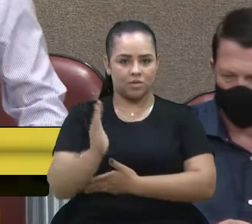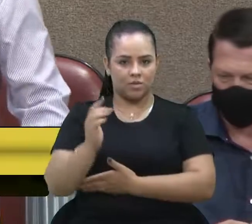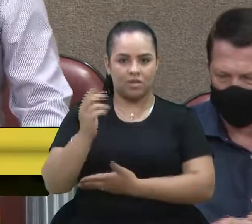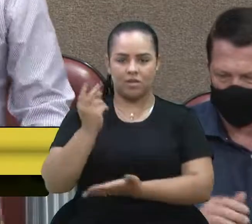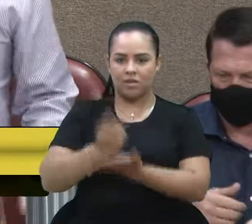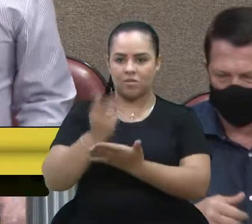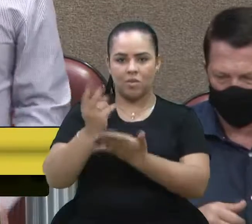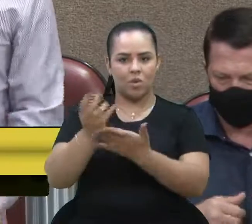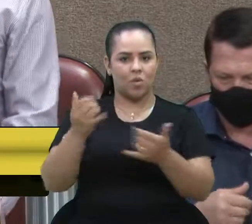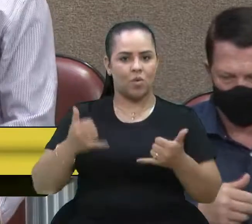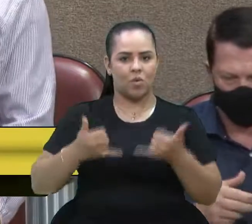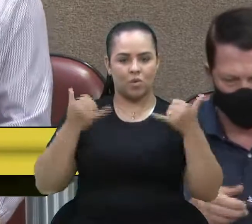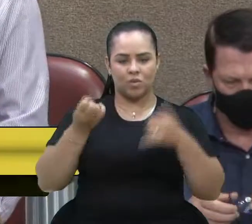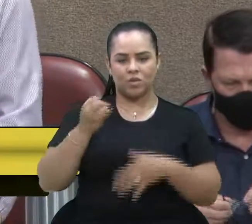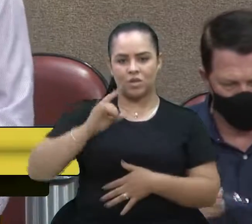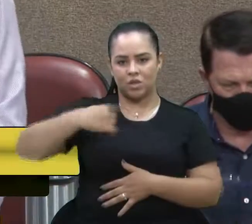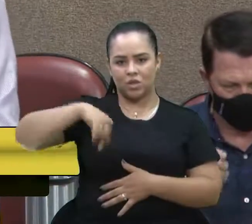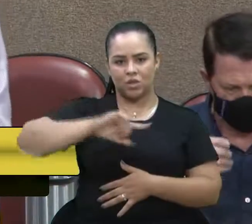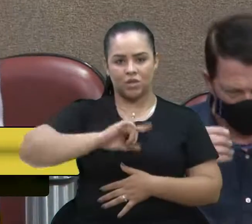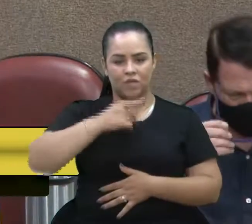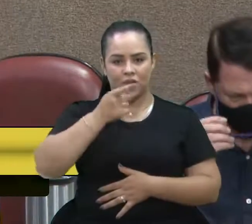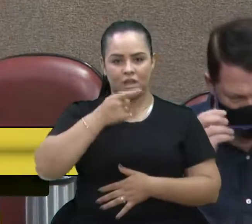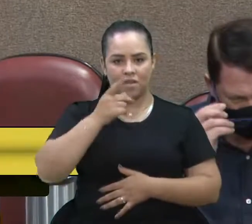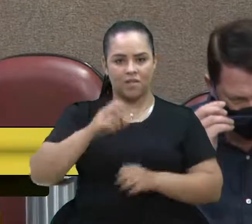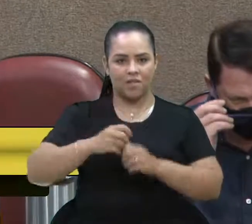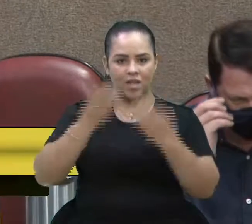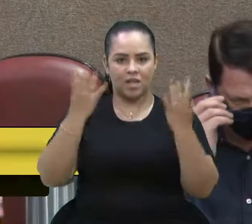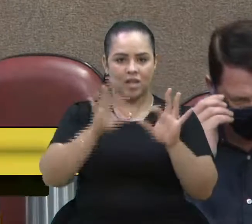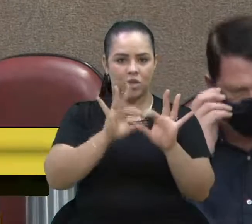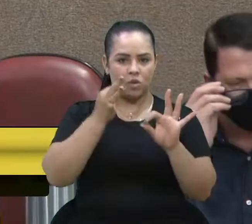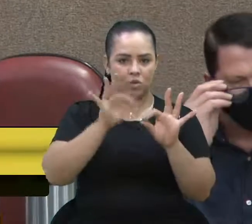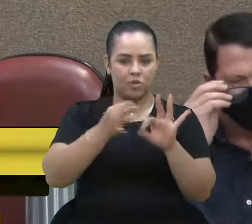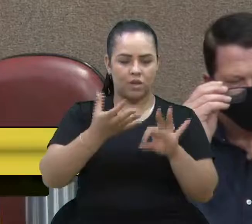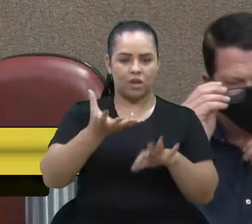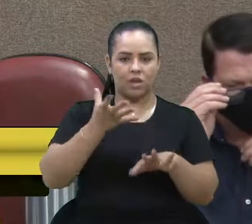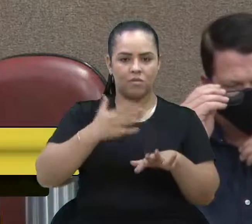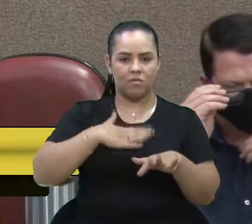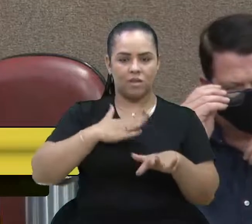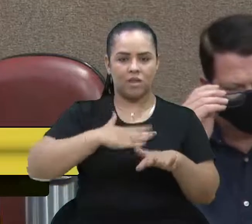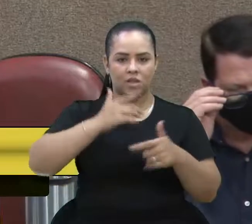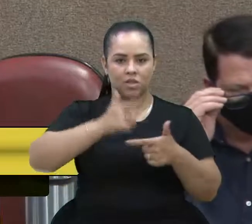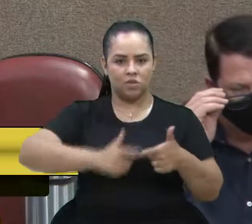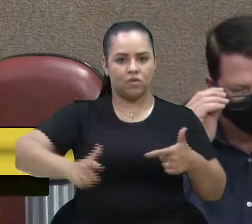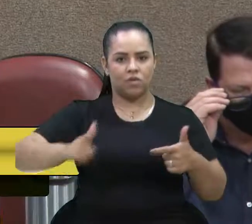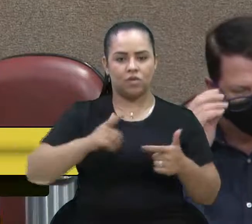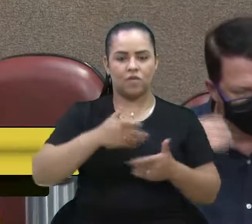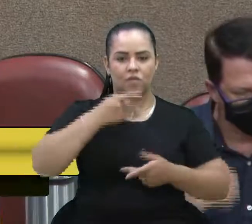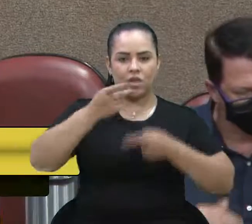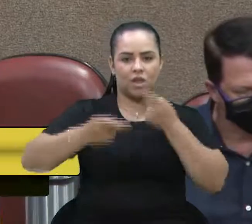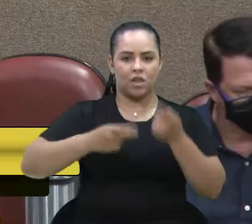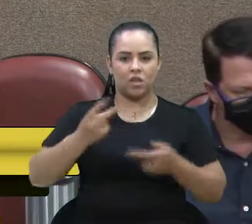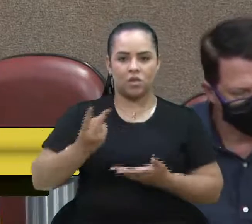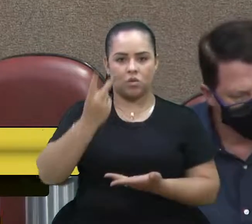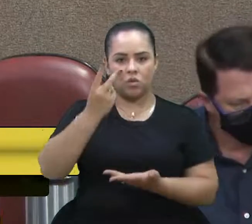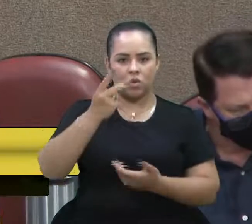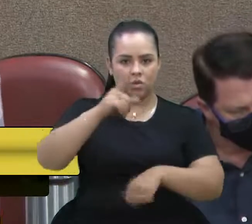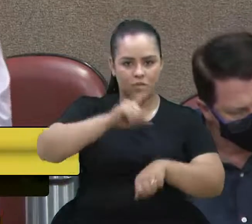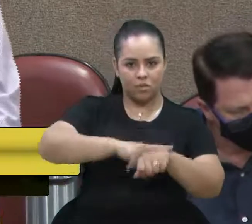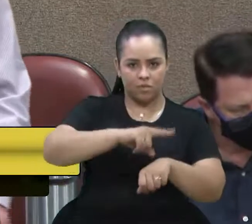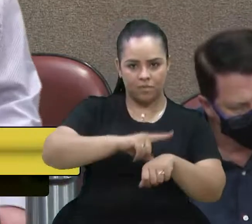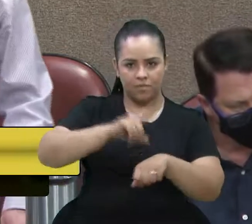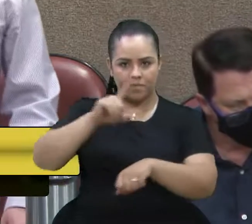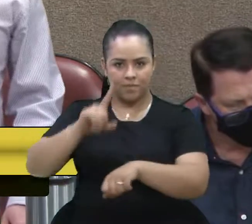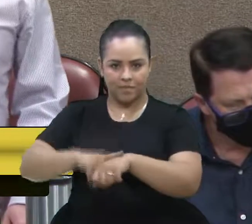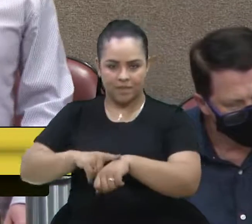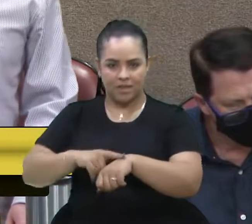motivo de orgulho quando se fala em festa da uva. Eu gostaria de dividir a minha fala em duas partes, e a primeira delas é que eu